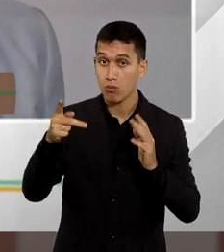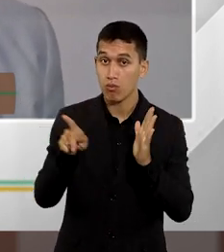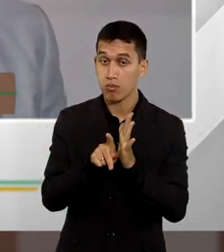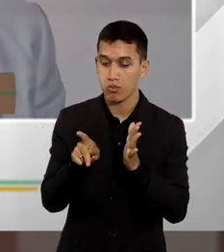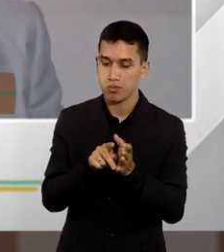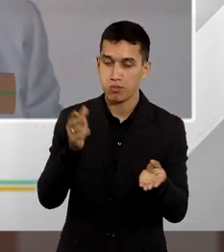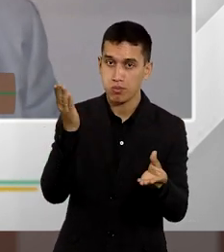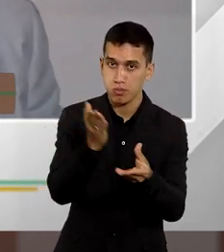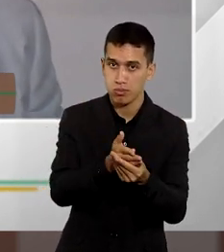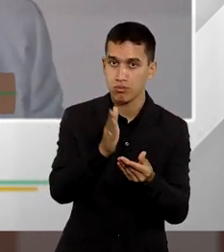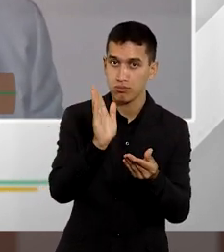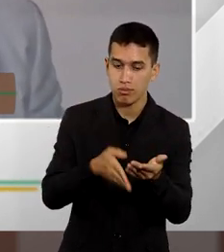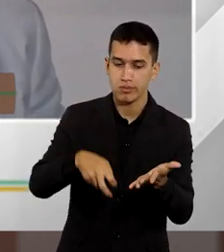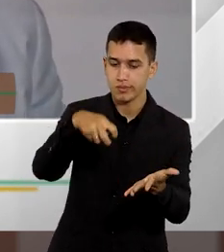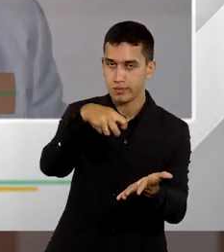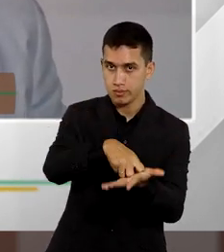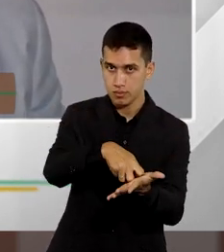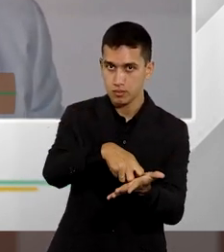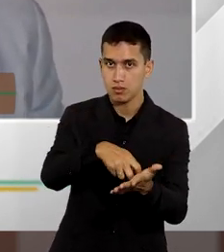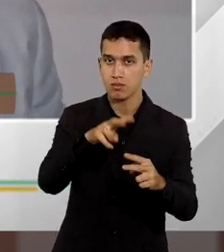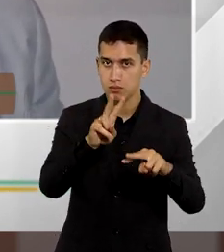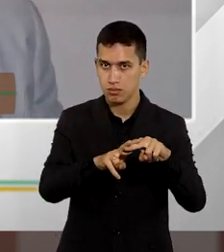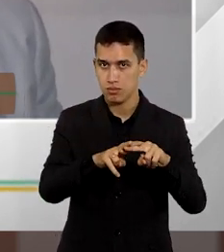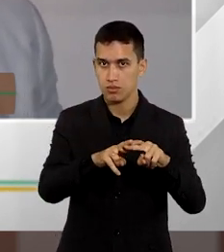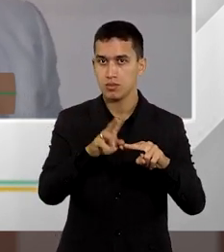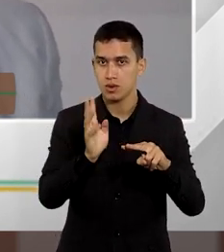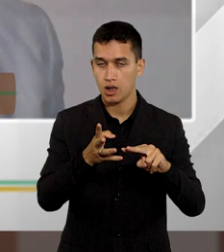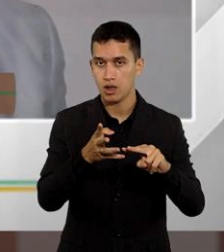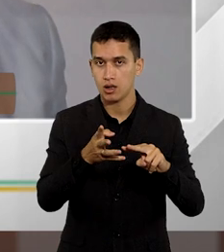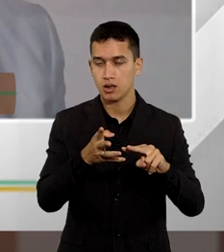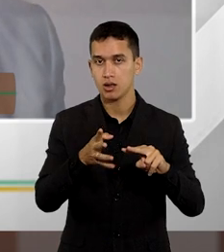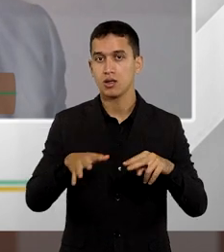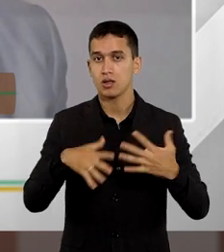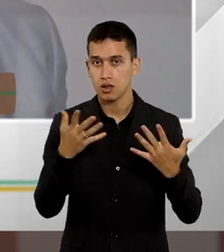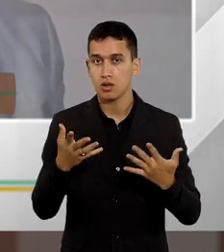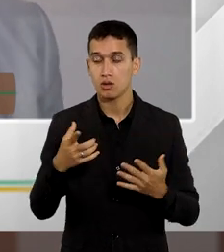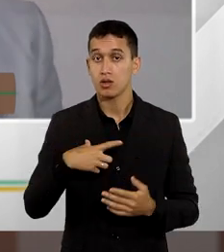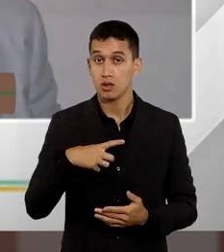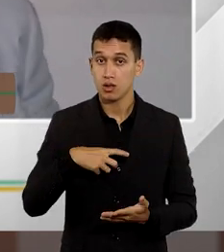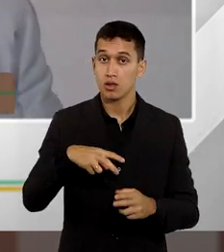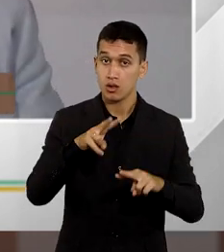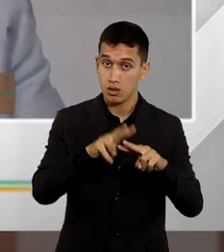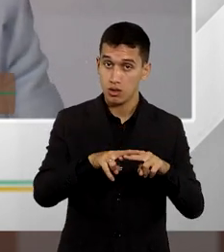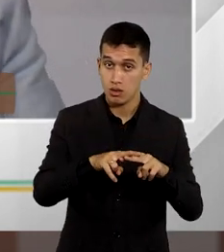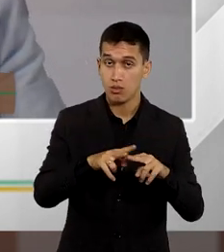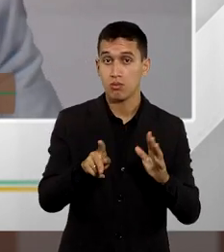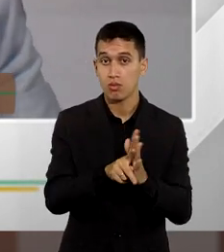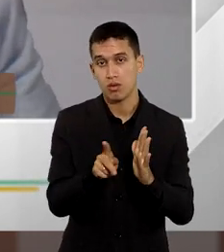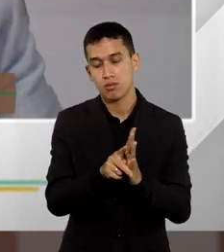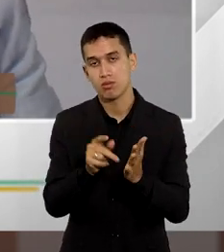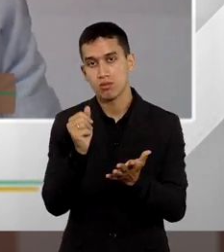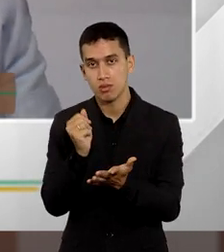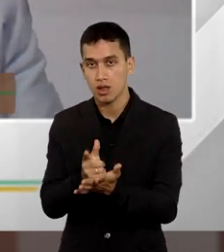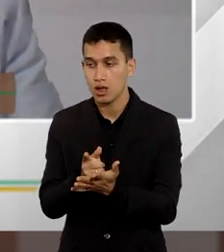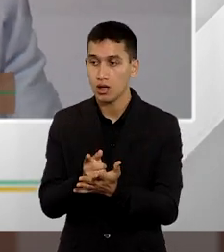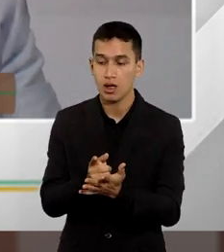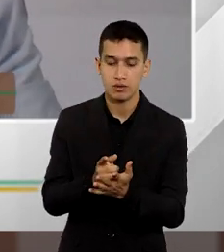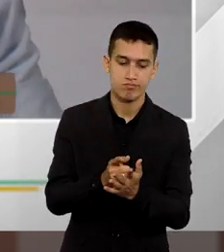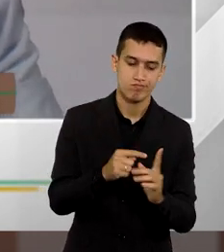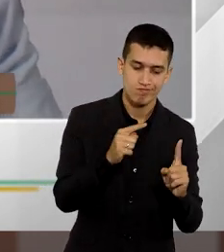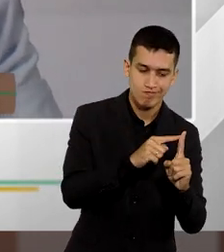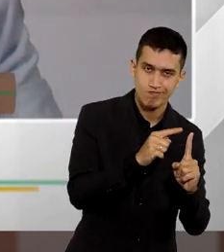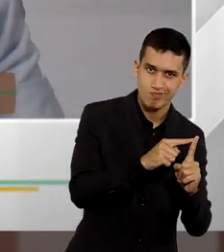uma sentença, uma decisão judicial, para condenar a parte vencida a pagar a vencedora